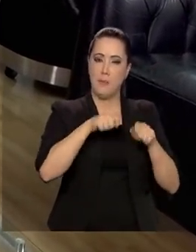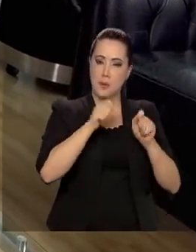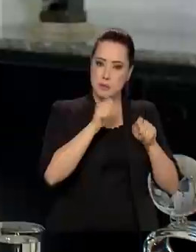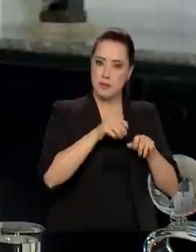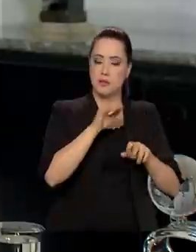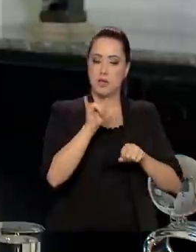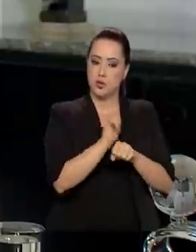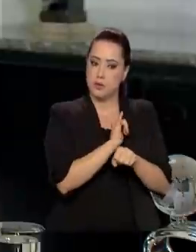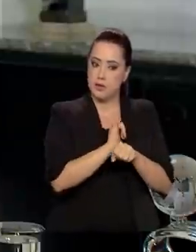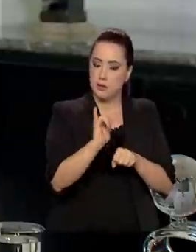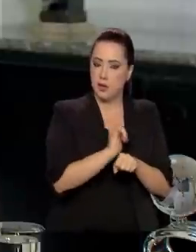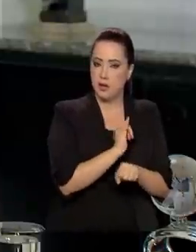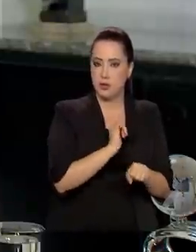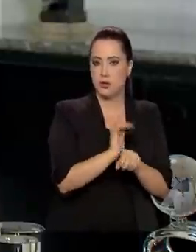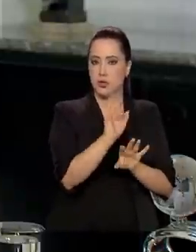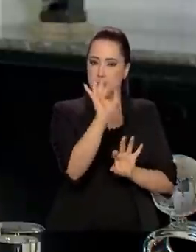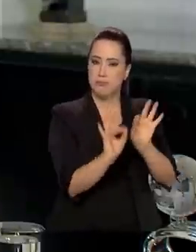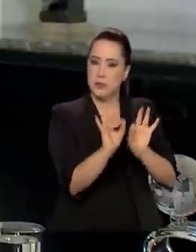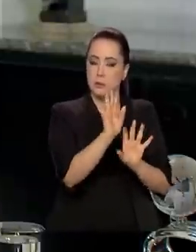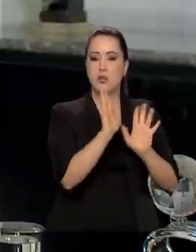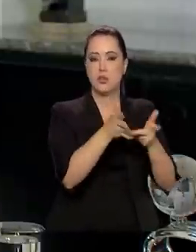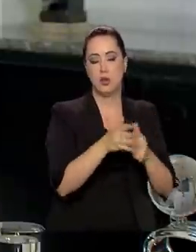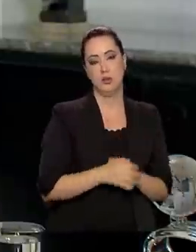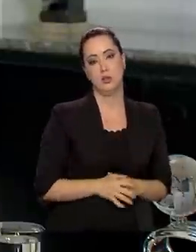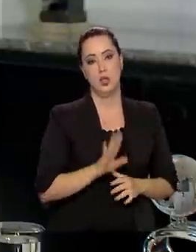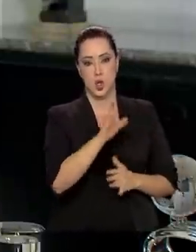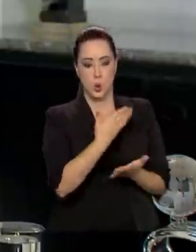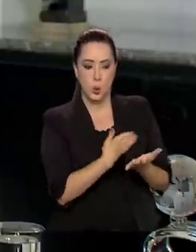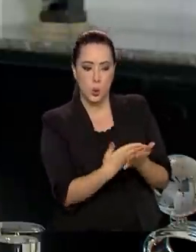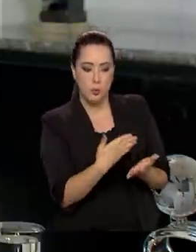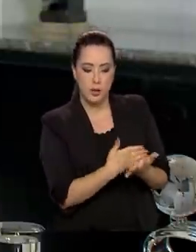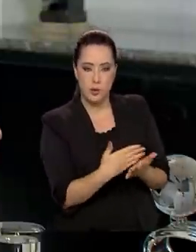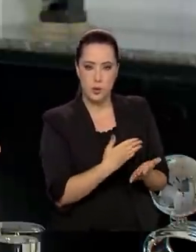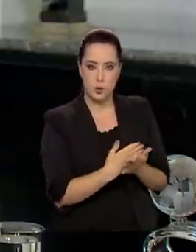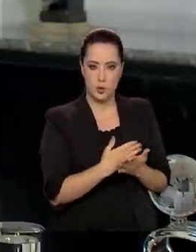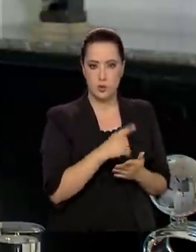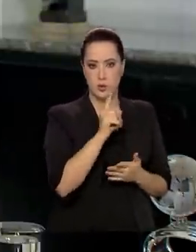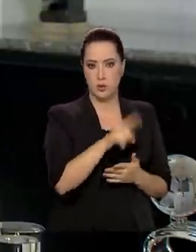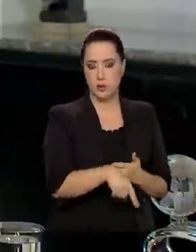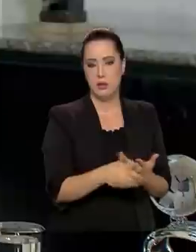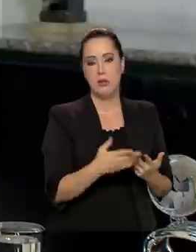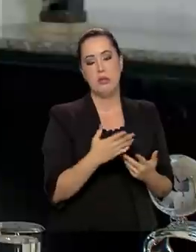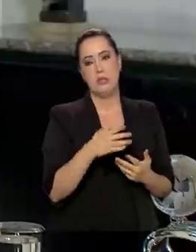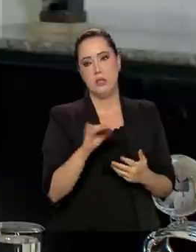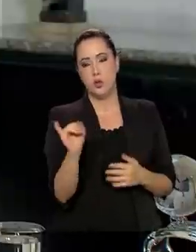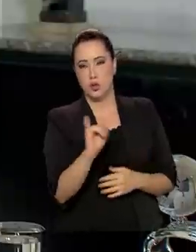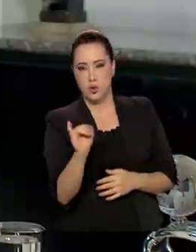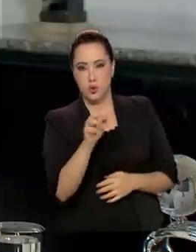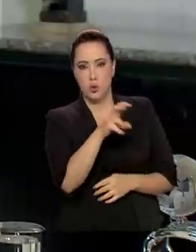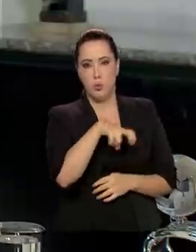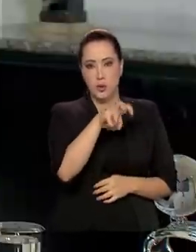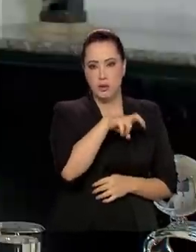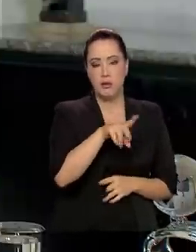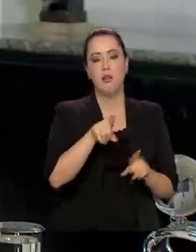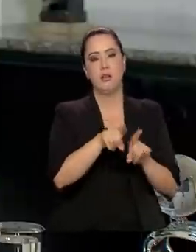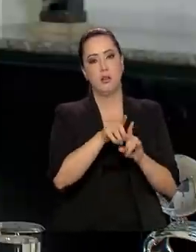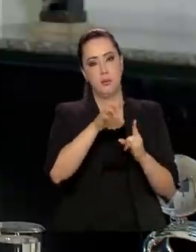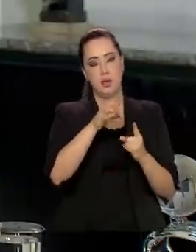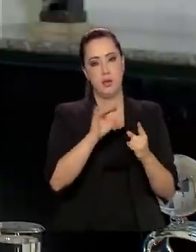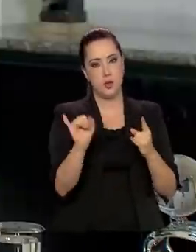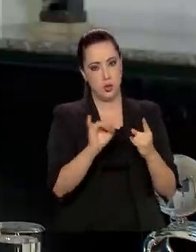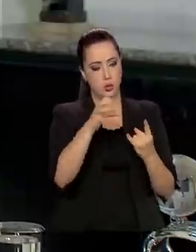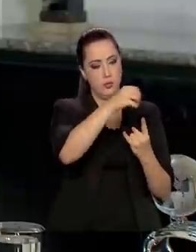montada. Desde os primeiros grandes produtores, que basicamente é o Butantã e a Fiocruz, alguns importados.